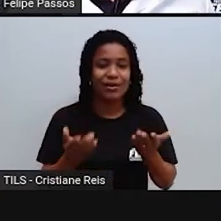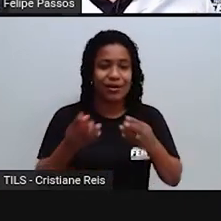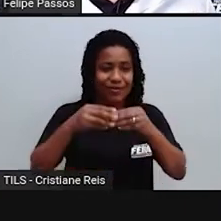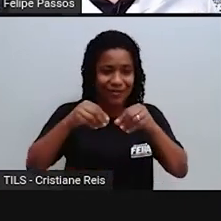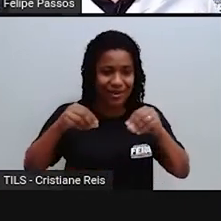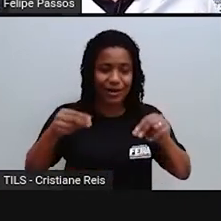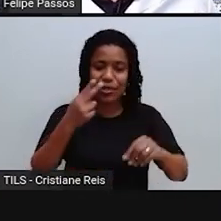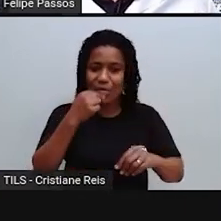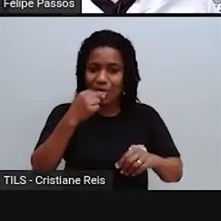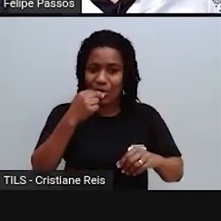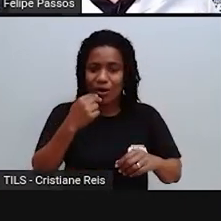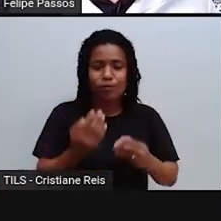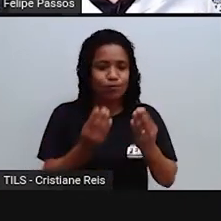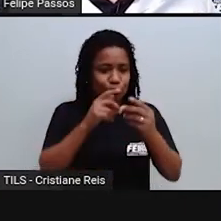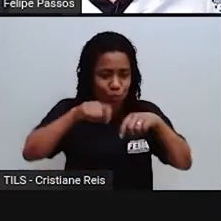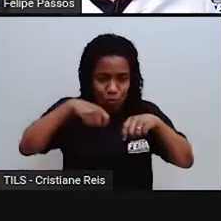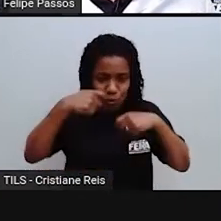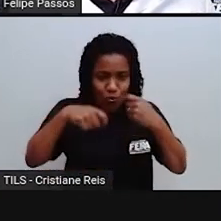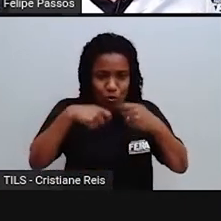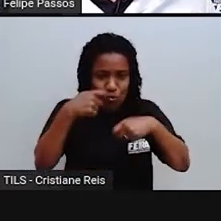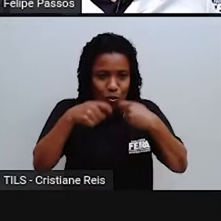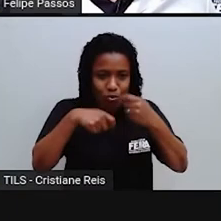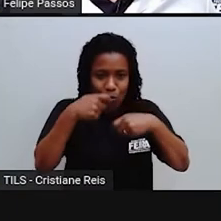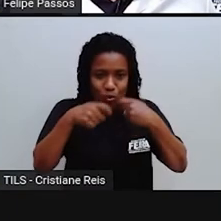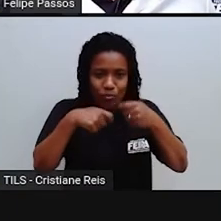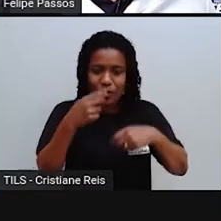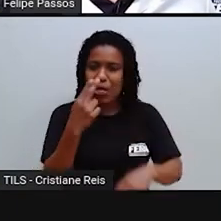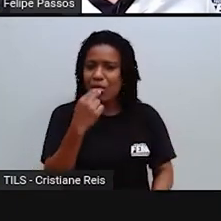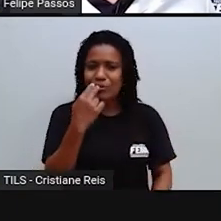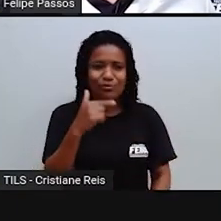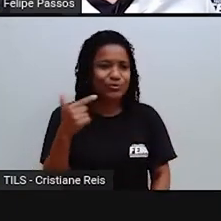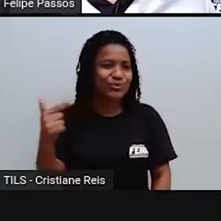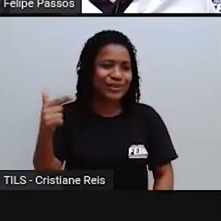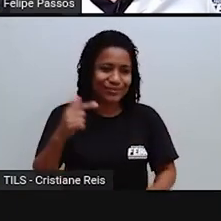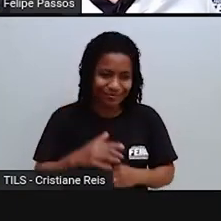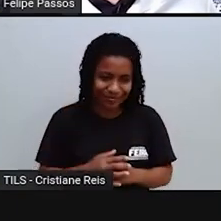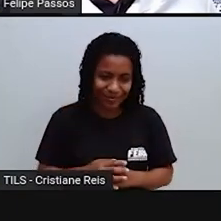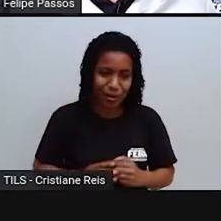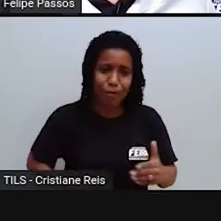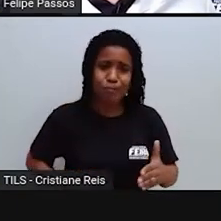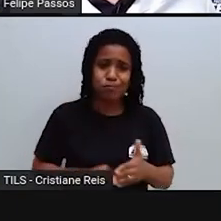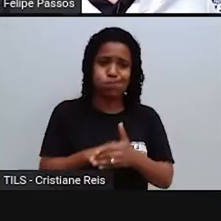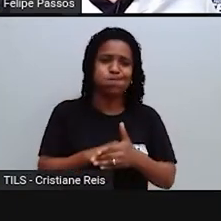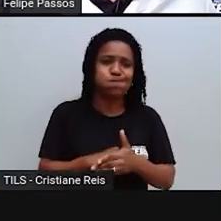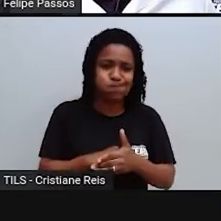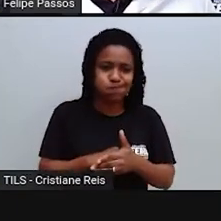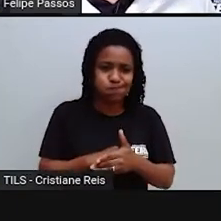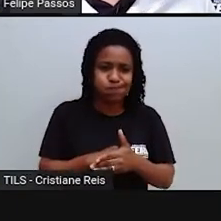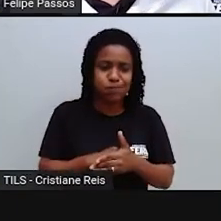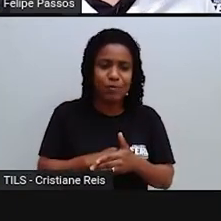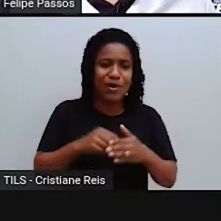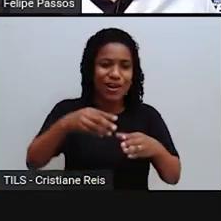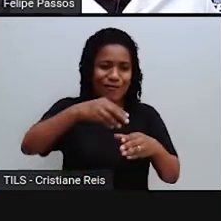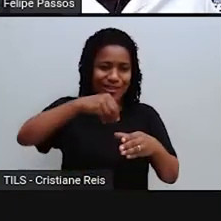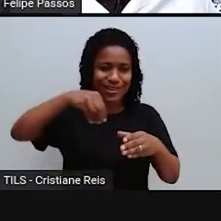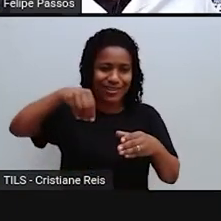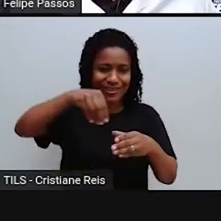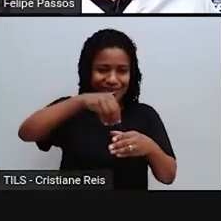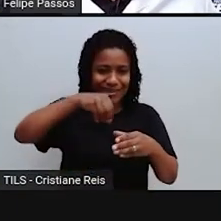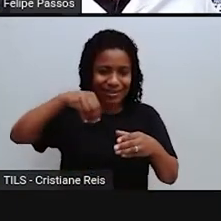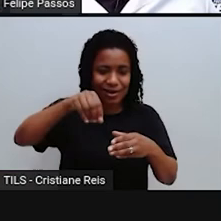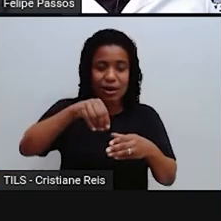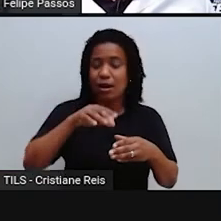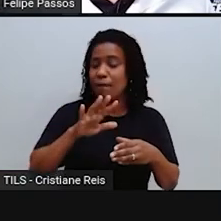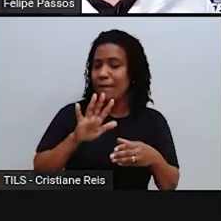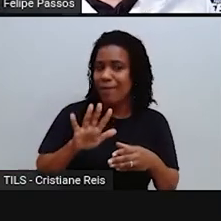encher a barriga, mas sem nutrição. É um grande problema isso. Muitos alimentos, eles enchem a nossa barriga, saciam a